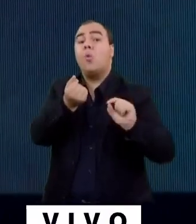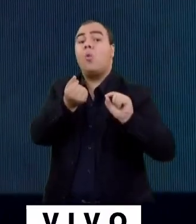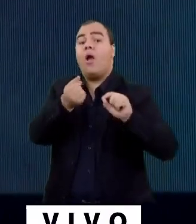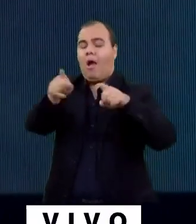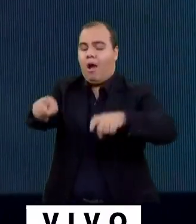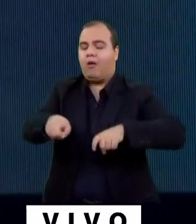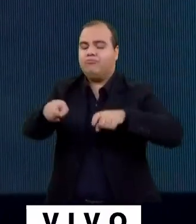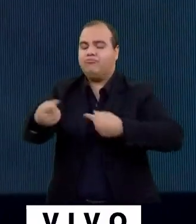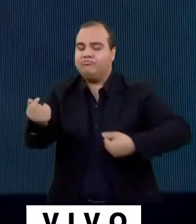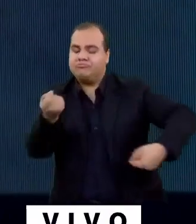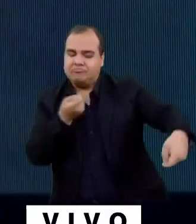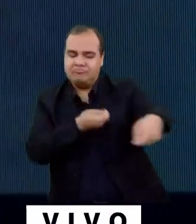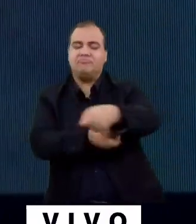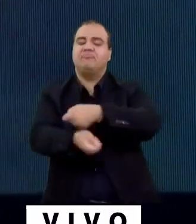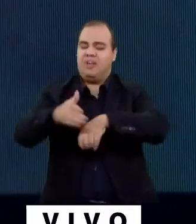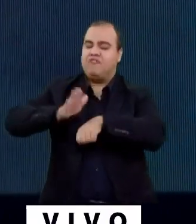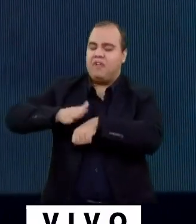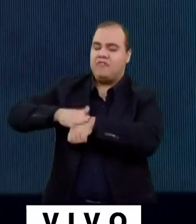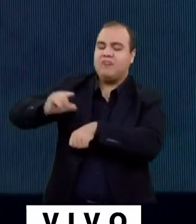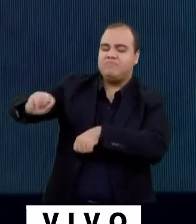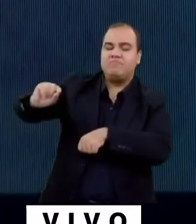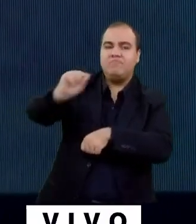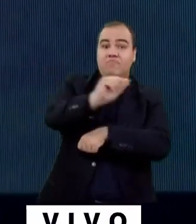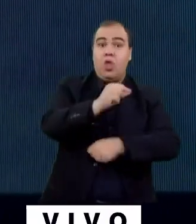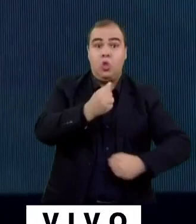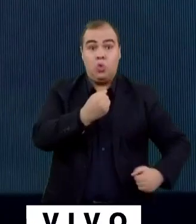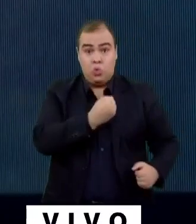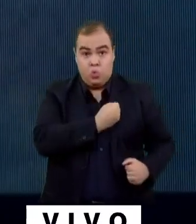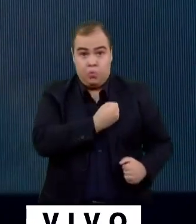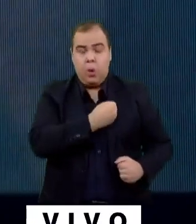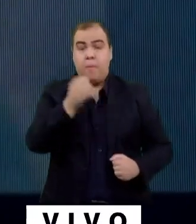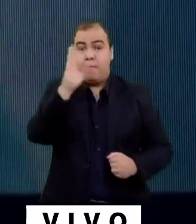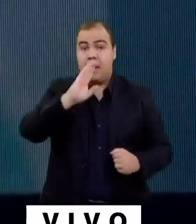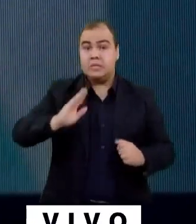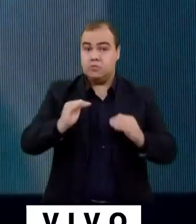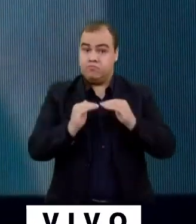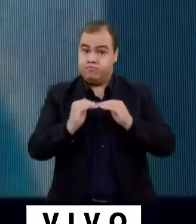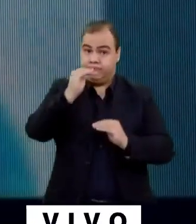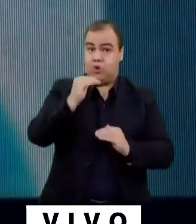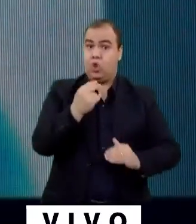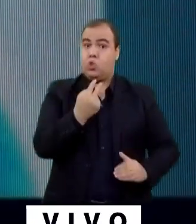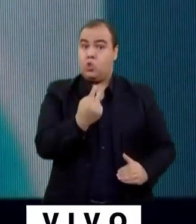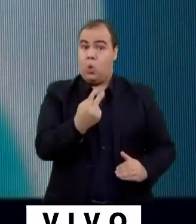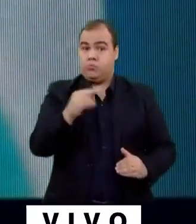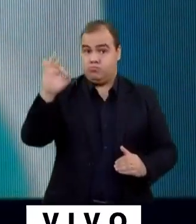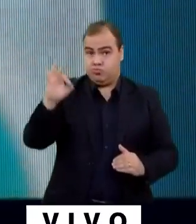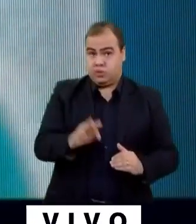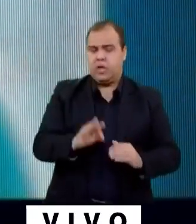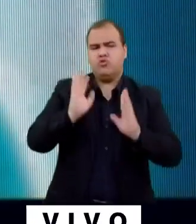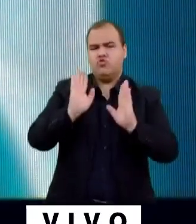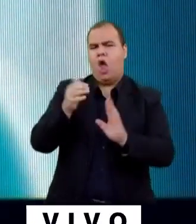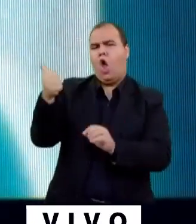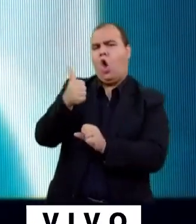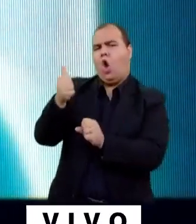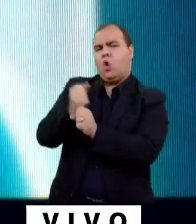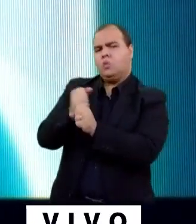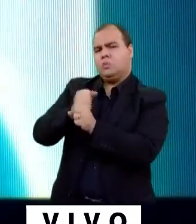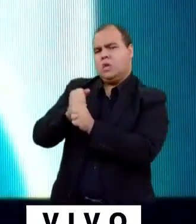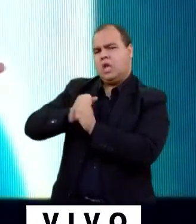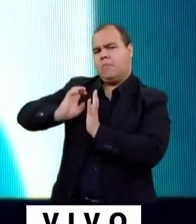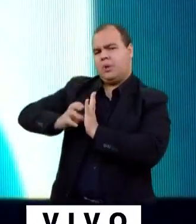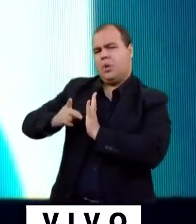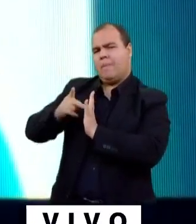brasileira de todos os portos faz. Eu lhe dou o número. Quando o Brasil cresce dois pontos, que é o que tem crescido em média esses 11 anos aí de PT,